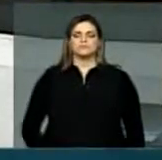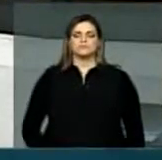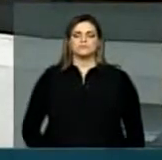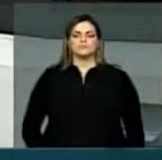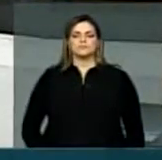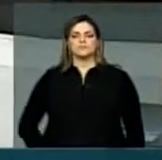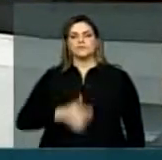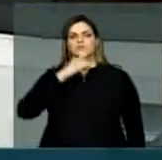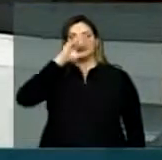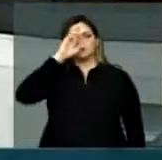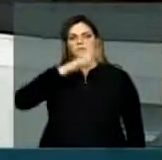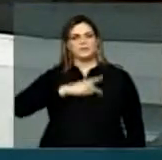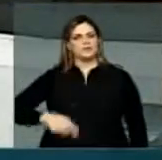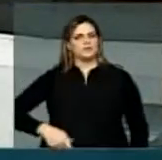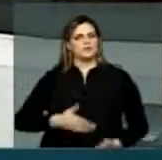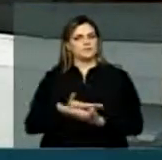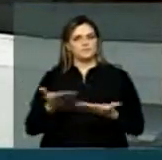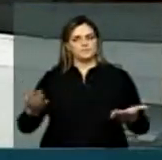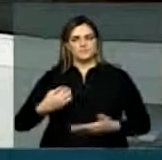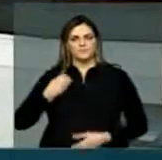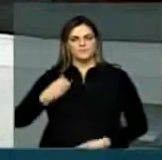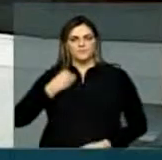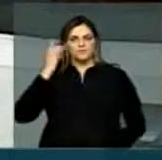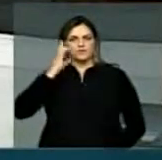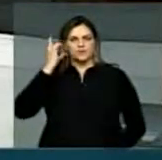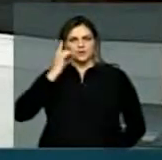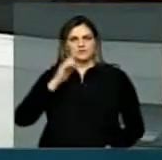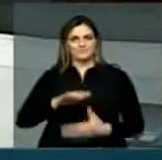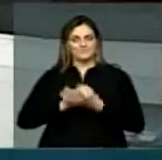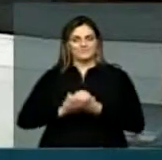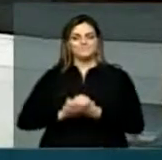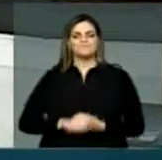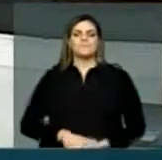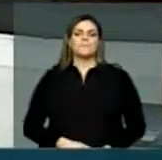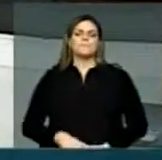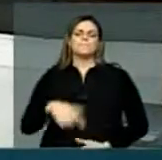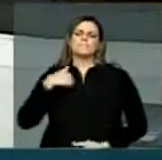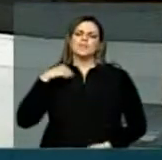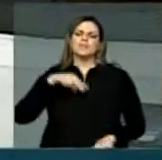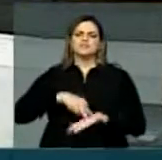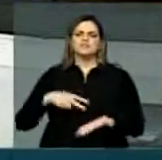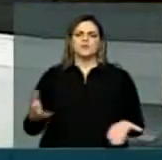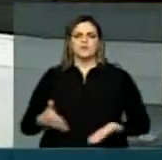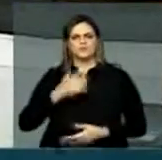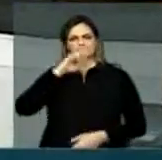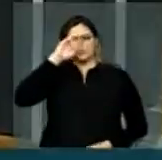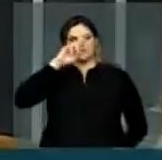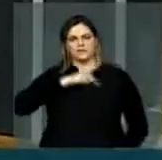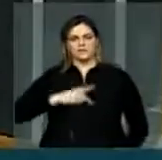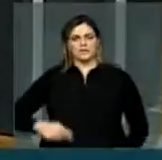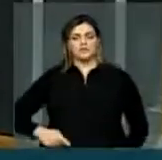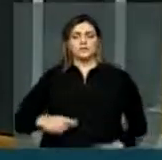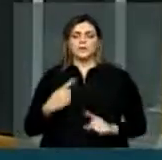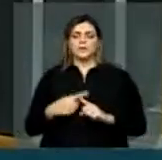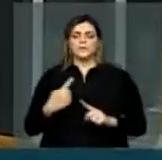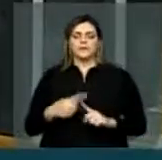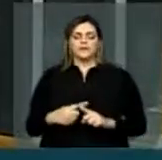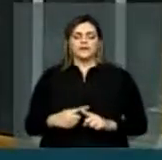Senhor presidente, senhoras e senhores deputados, ocupo a tribuna, senhor presidente, para poder,